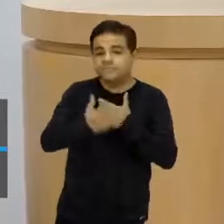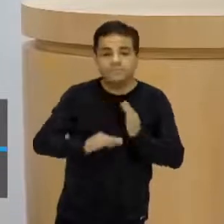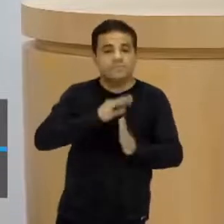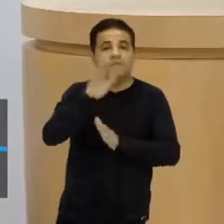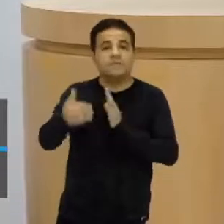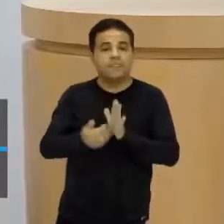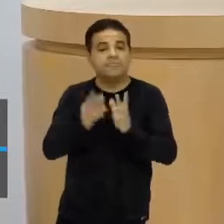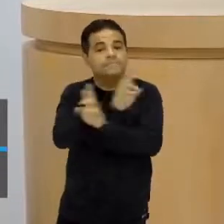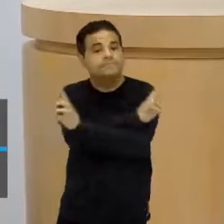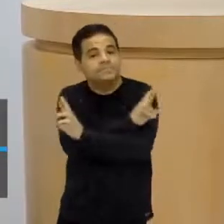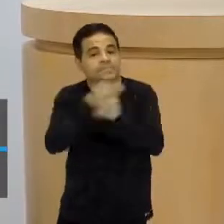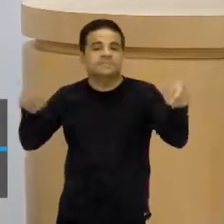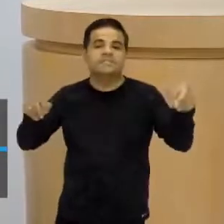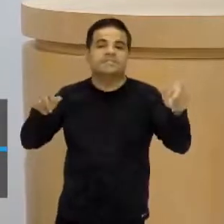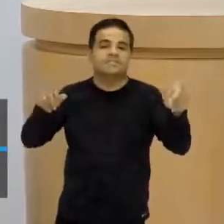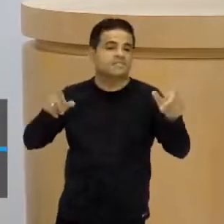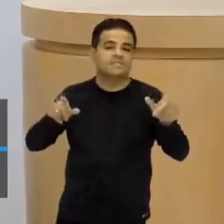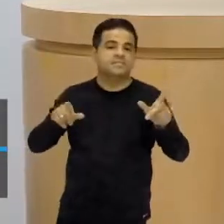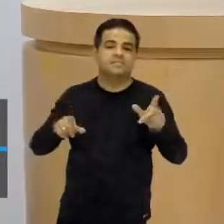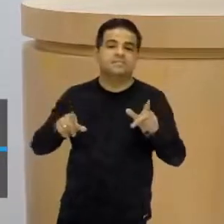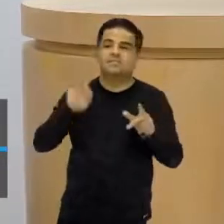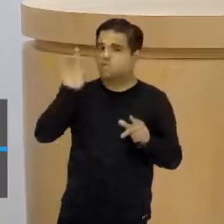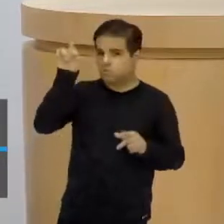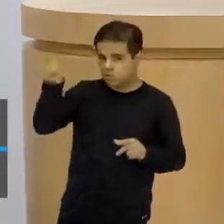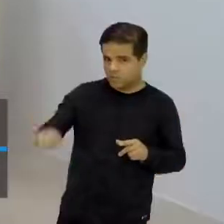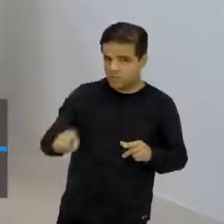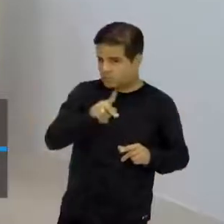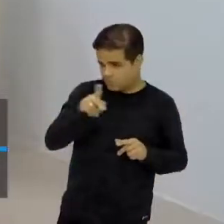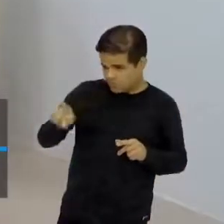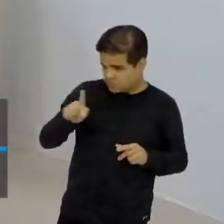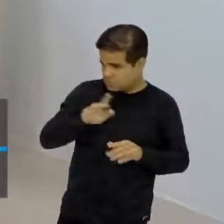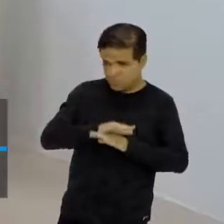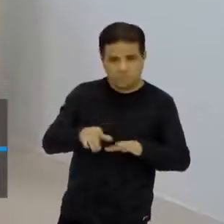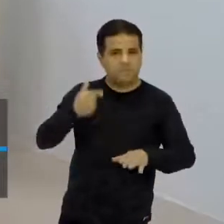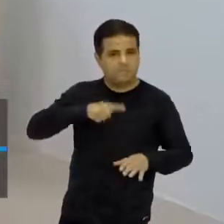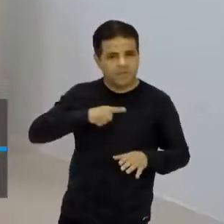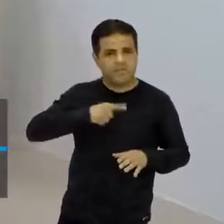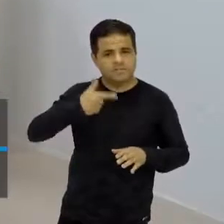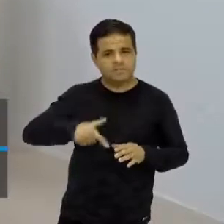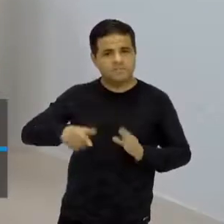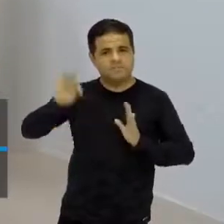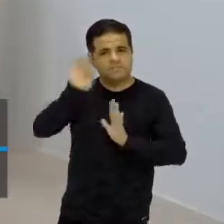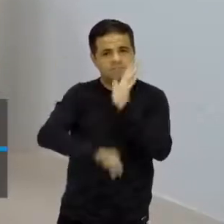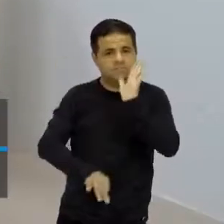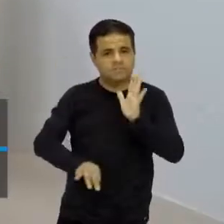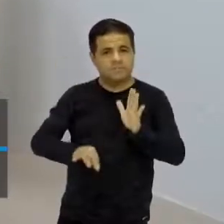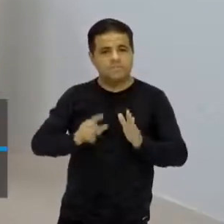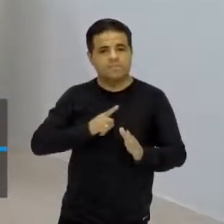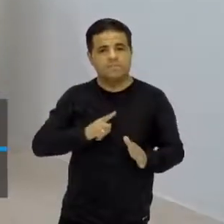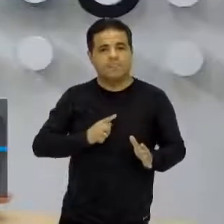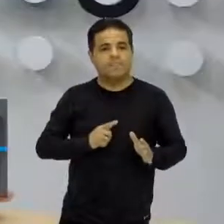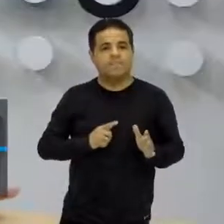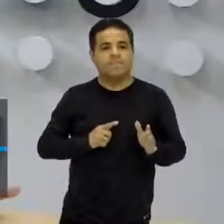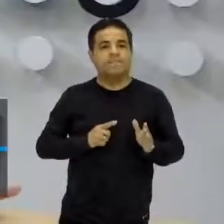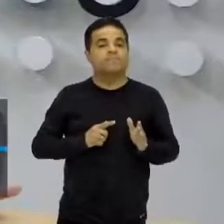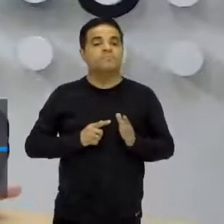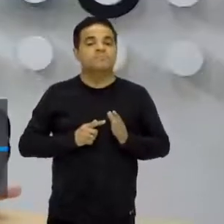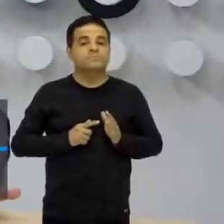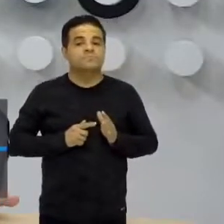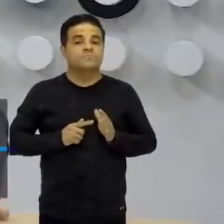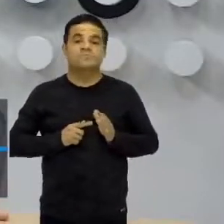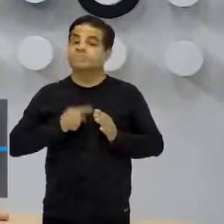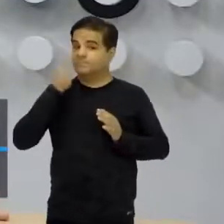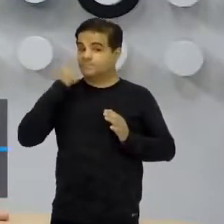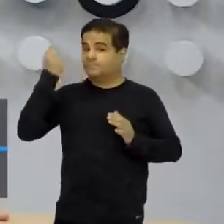toda uma diferença. E não fica só nisso, professor Mauro. Tem mais coisas aí nesse texto. Opa, tô vendo ali números, vendo